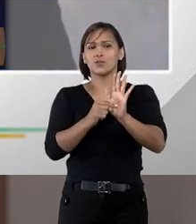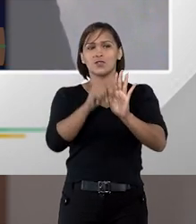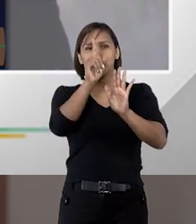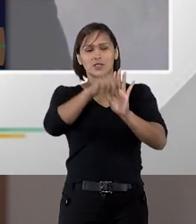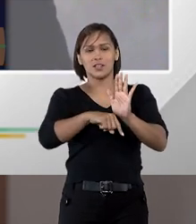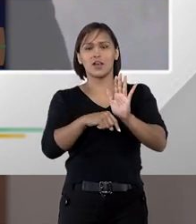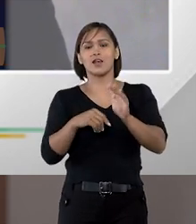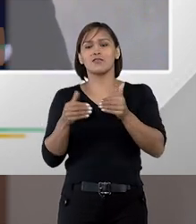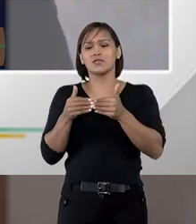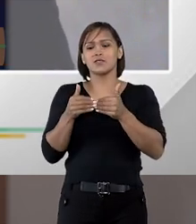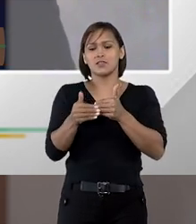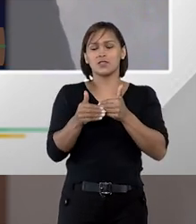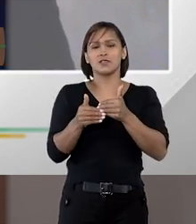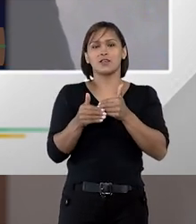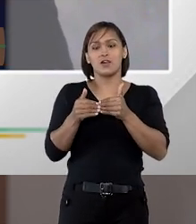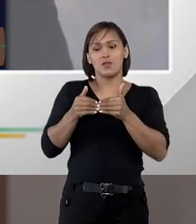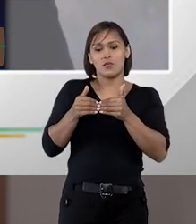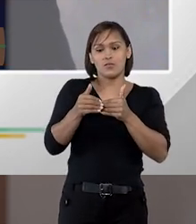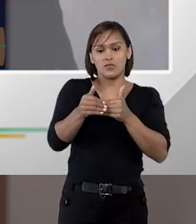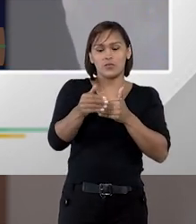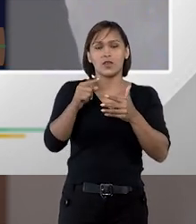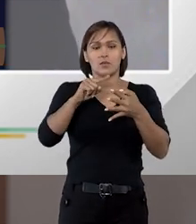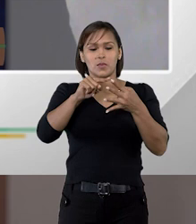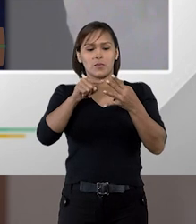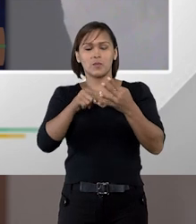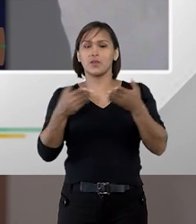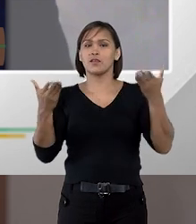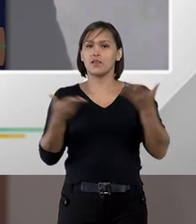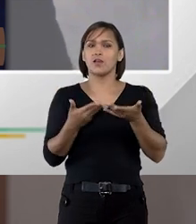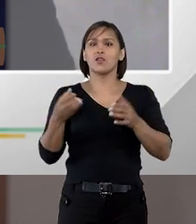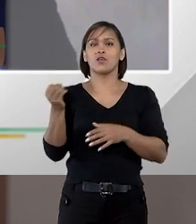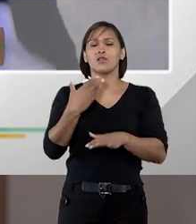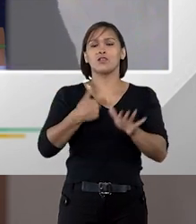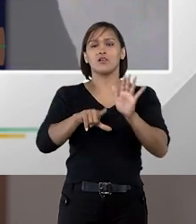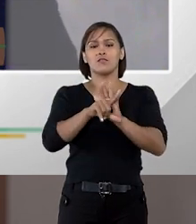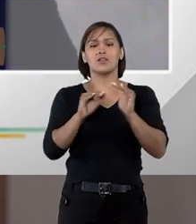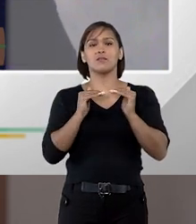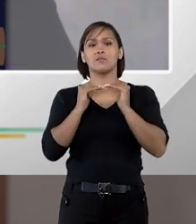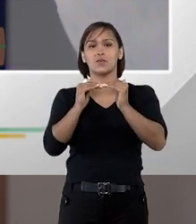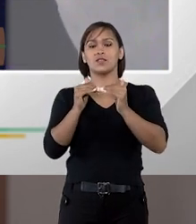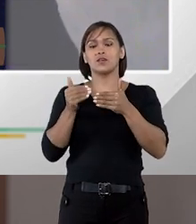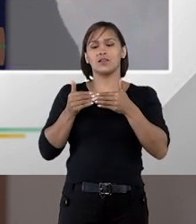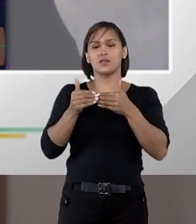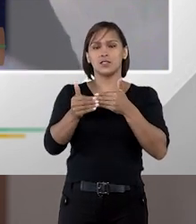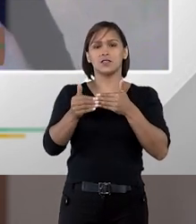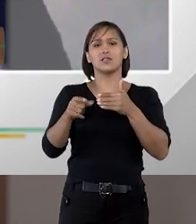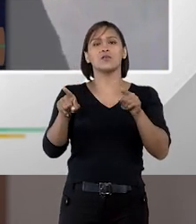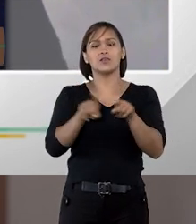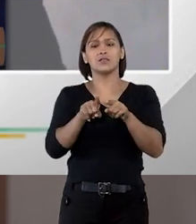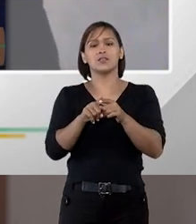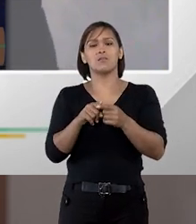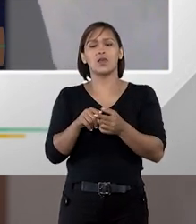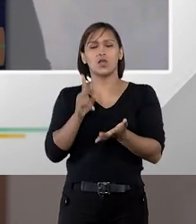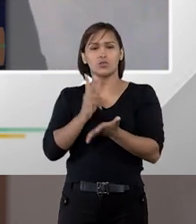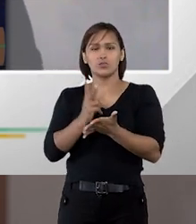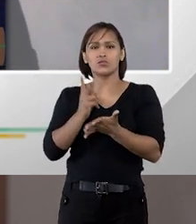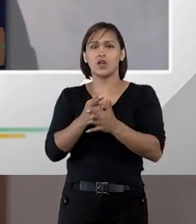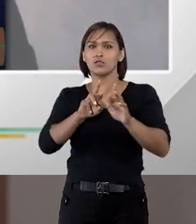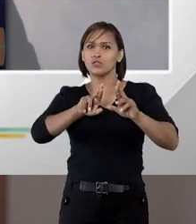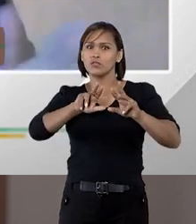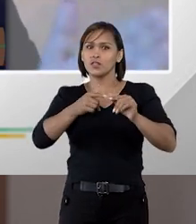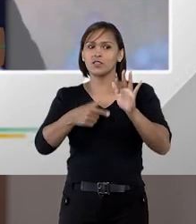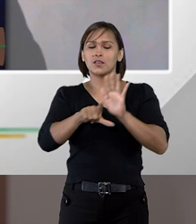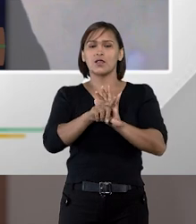esse rito essa sequência de atos e agora com a nova lei mantendo-se essa sequência mantendo-se essa tendência